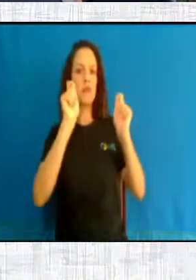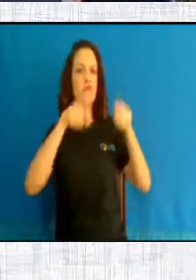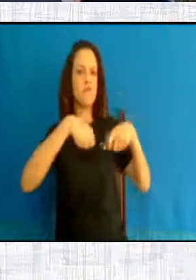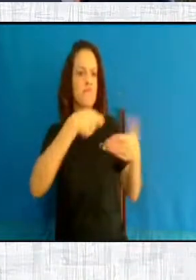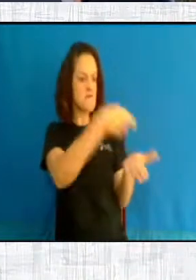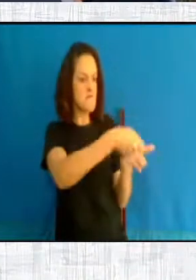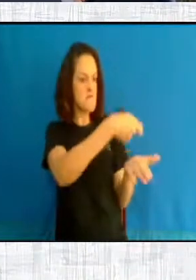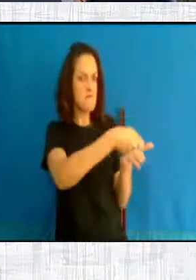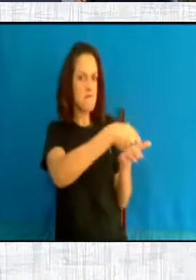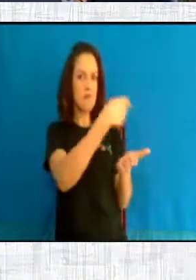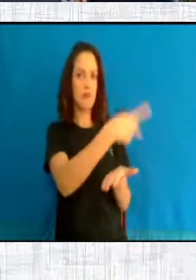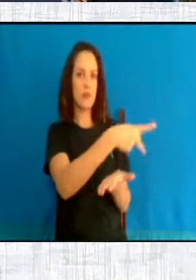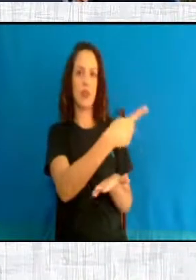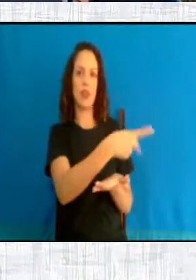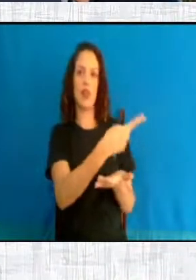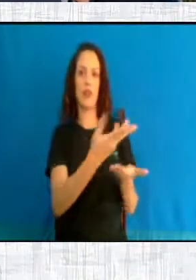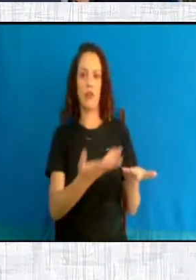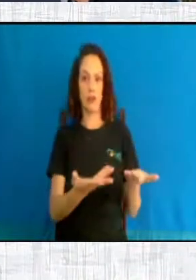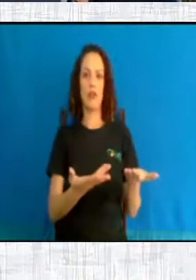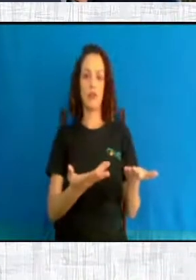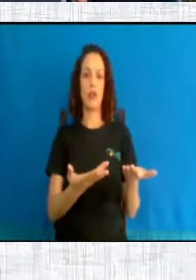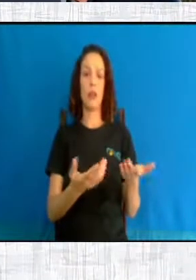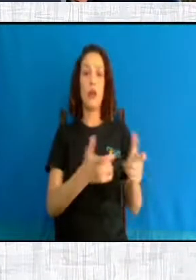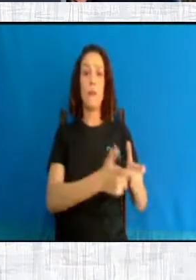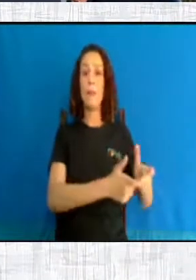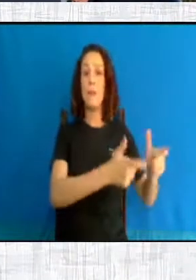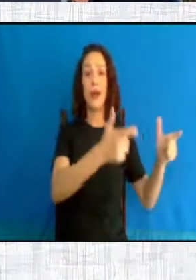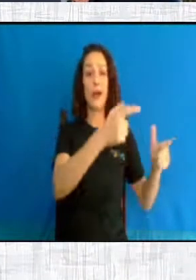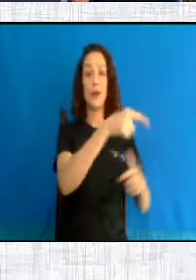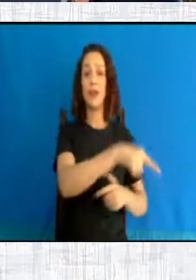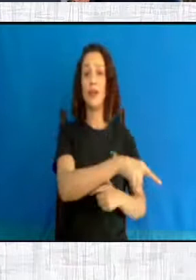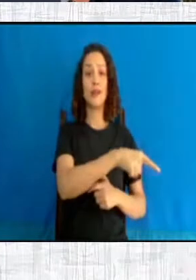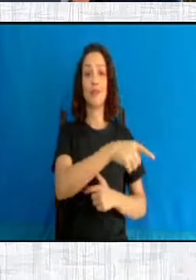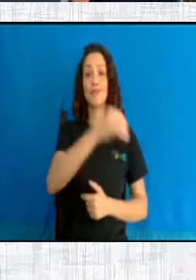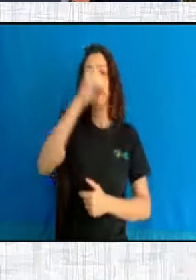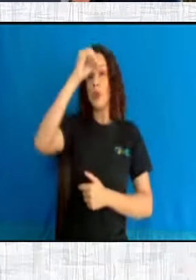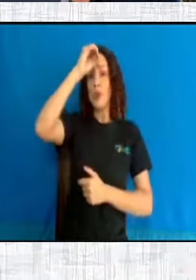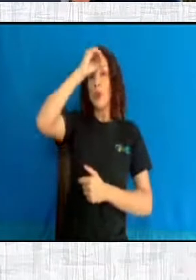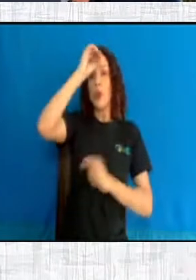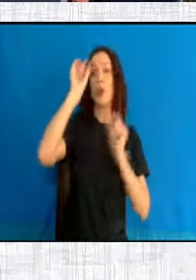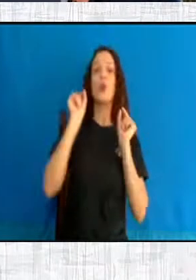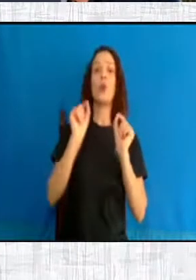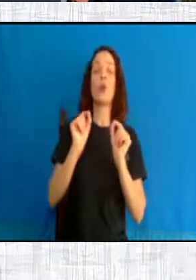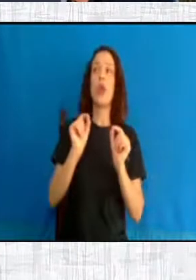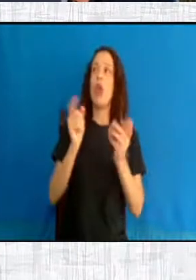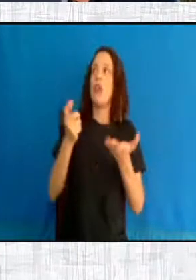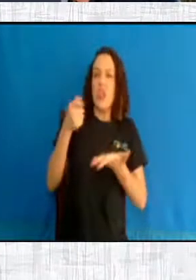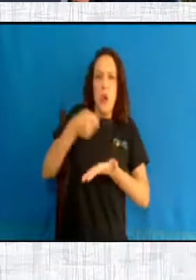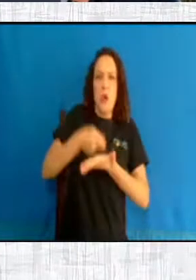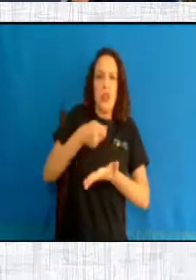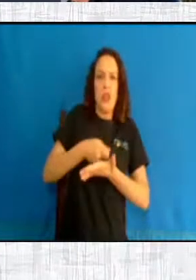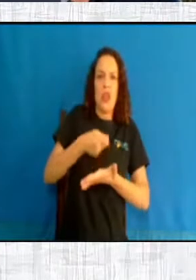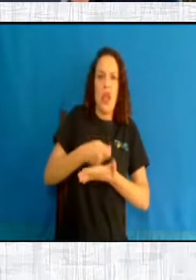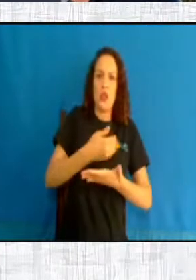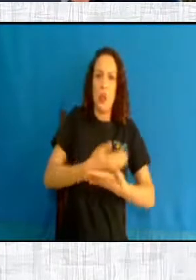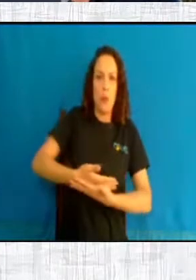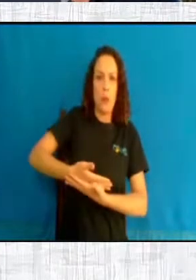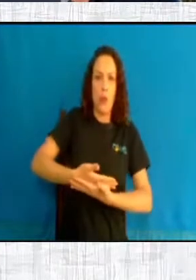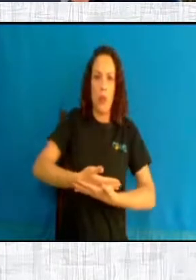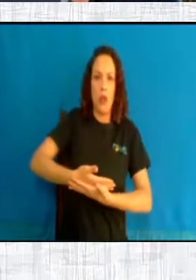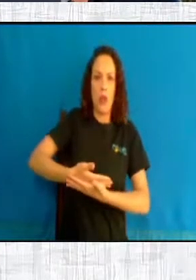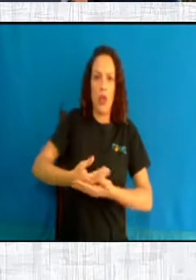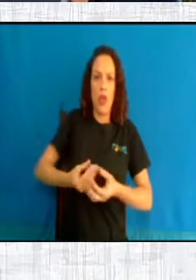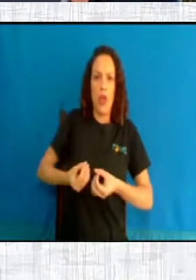praticar, cuja grande maioria não sabe que não são obrigadas a ficar com a criança, que não é crime entregar os bebês para